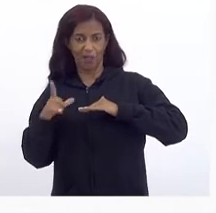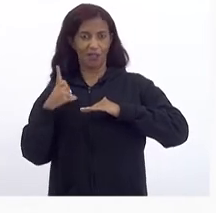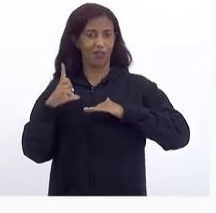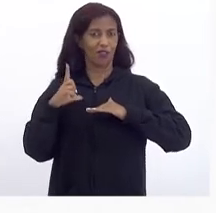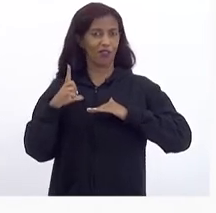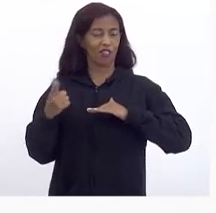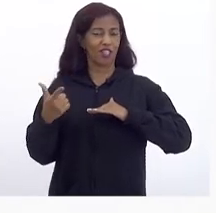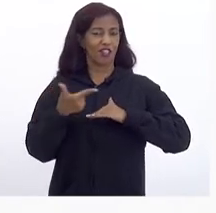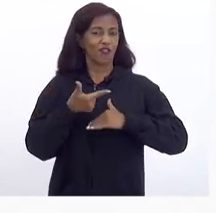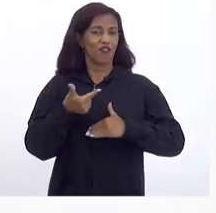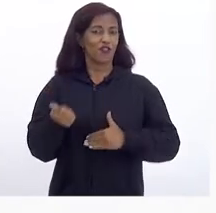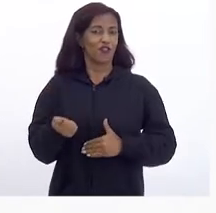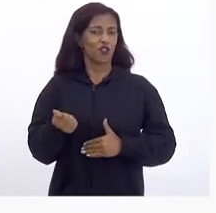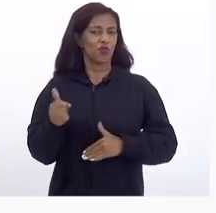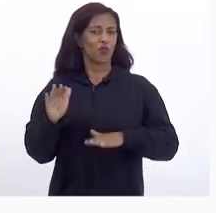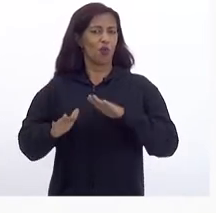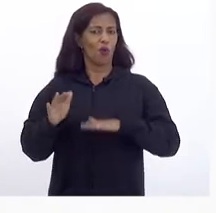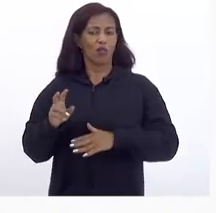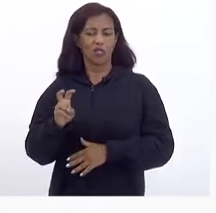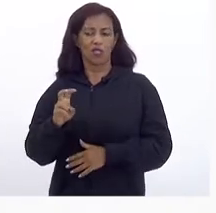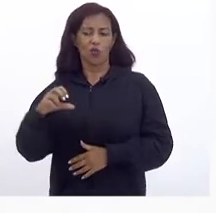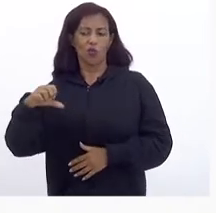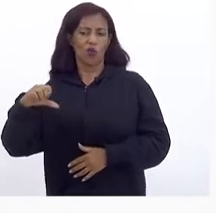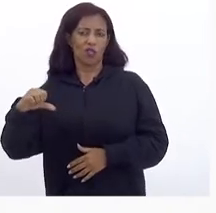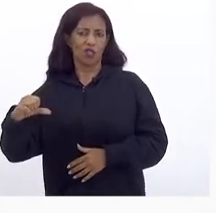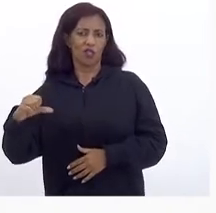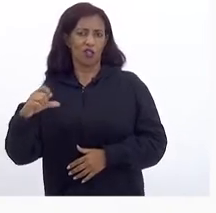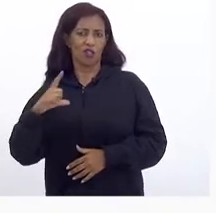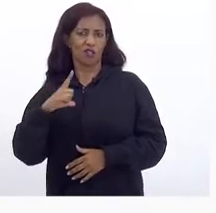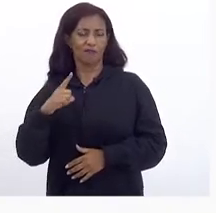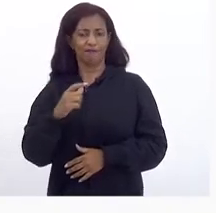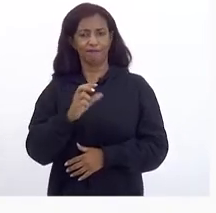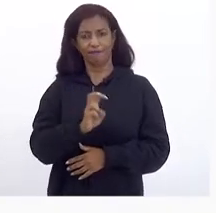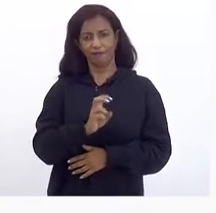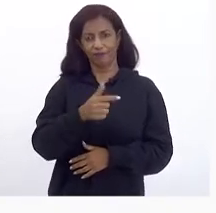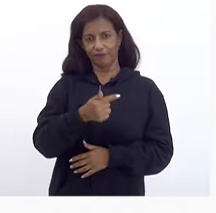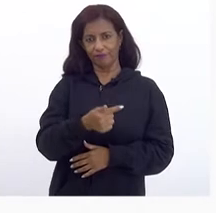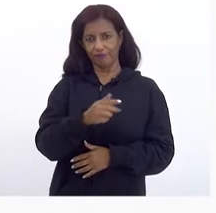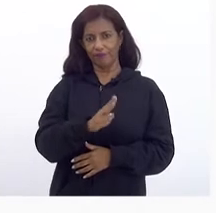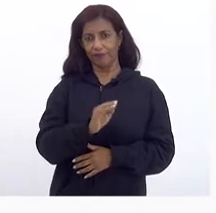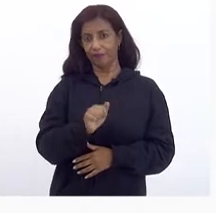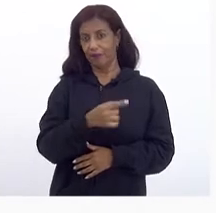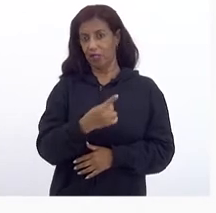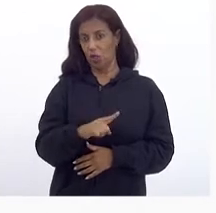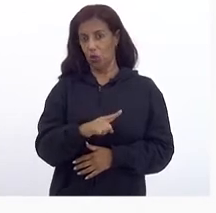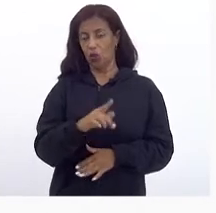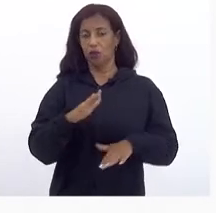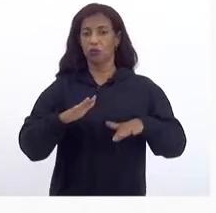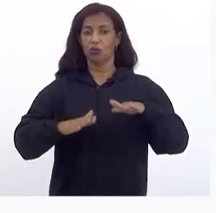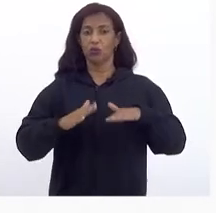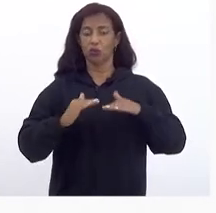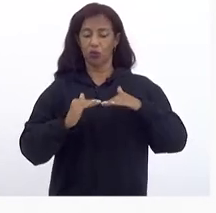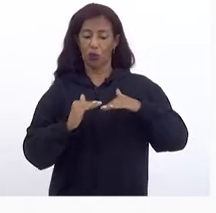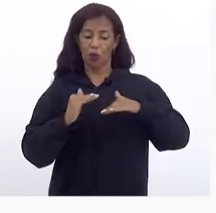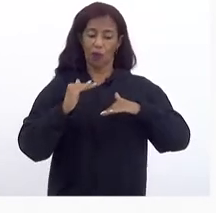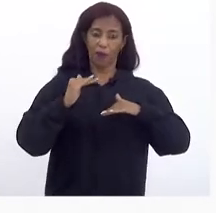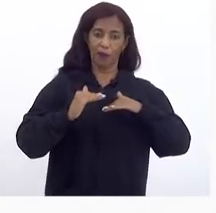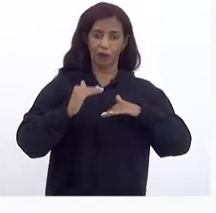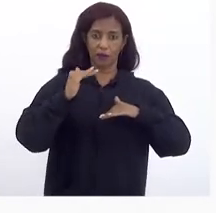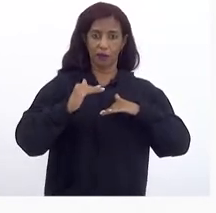Em 2021 Ao invés De 59 57 bilhões Então o que daria Um crescimento